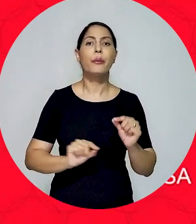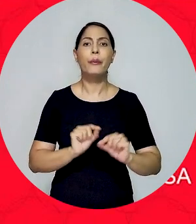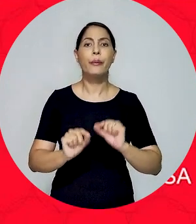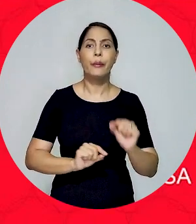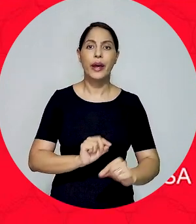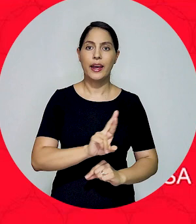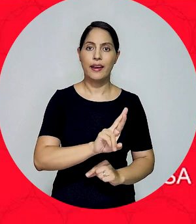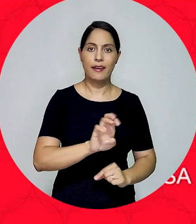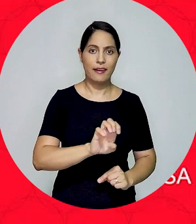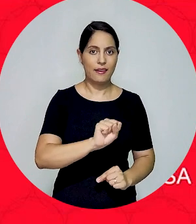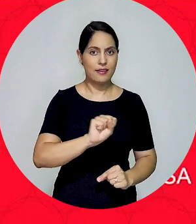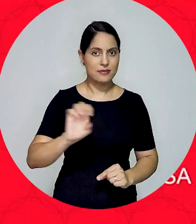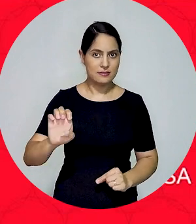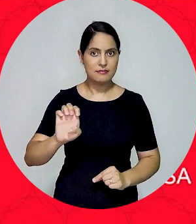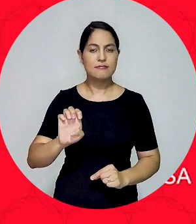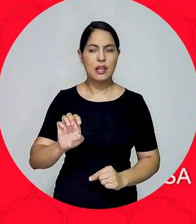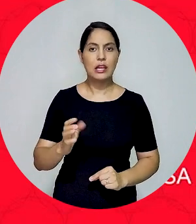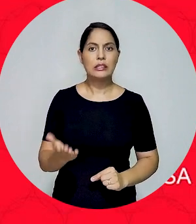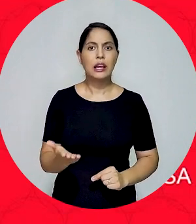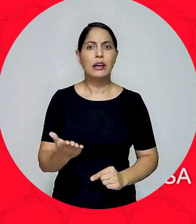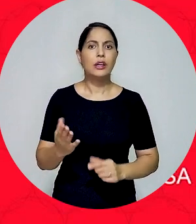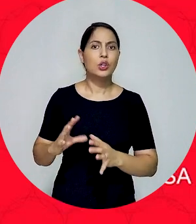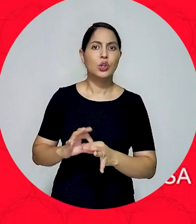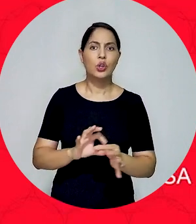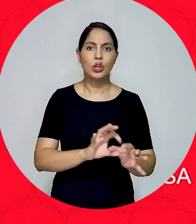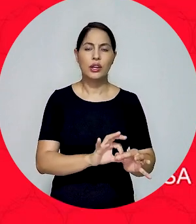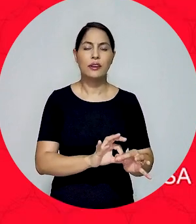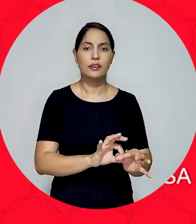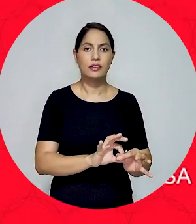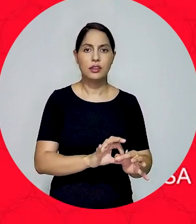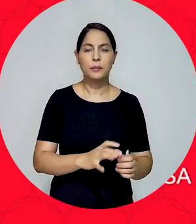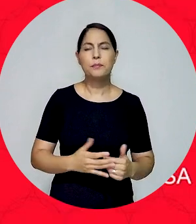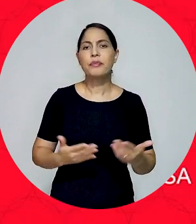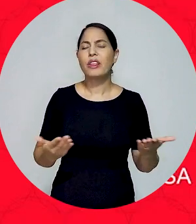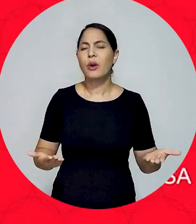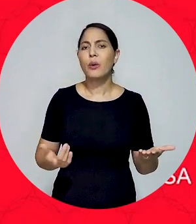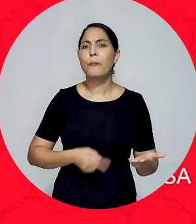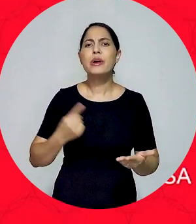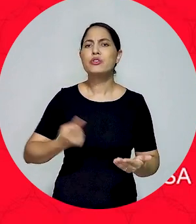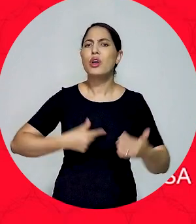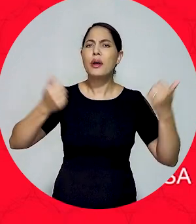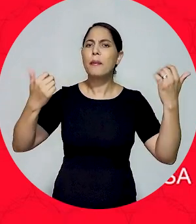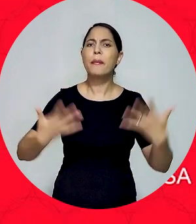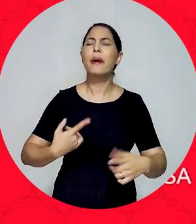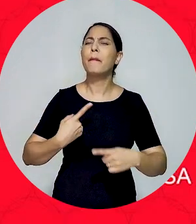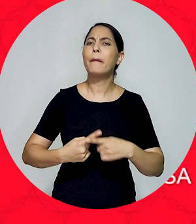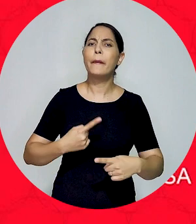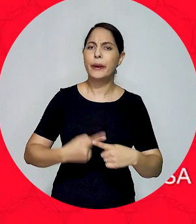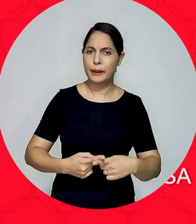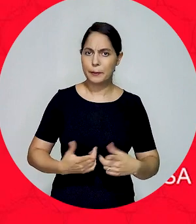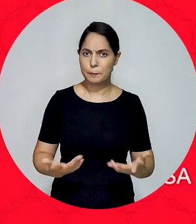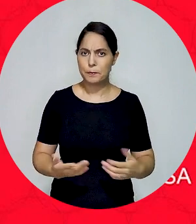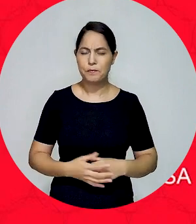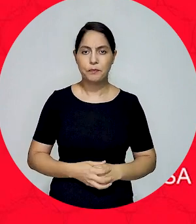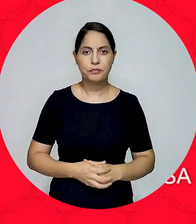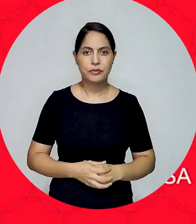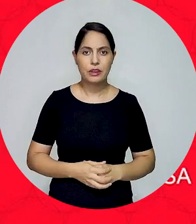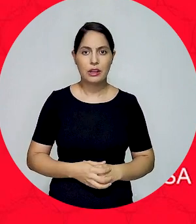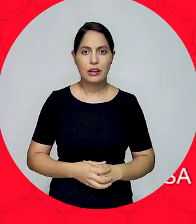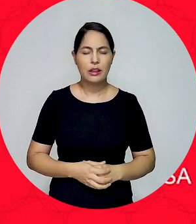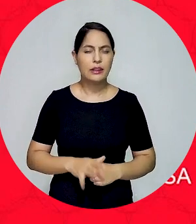para o recurso extraordinário perante o Supremo Tribunal Federal. Por que é relevante falar disso?